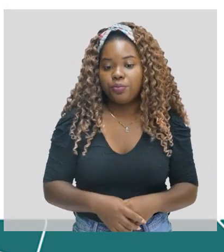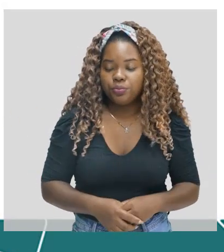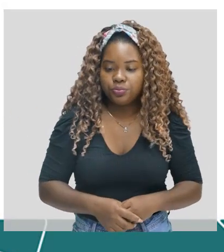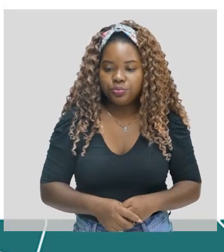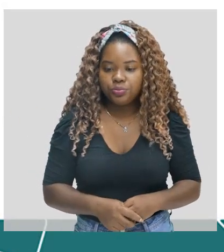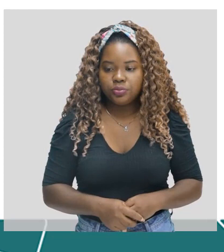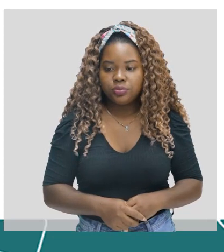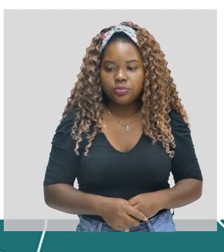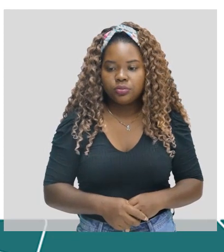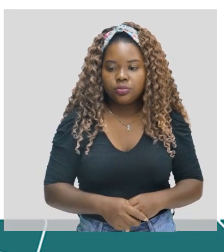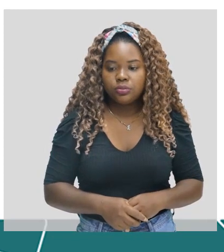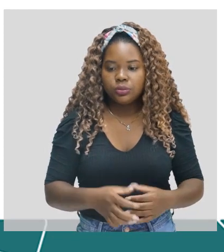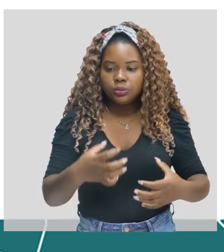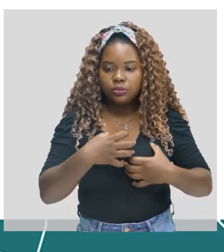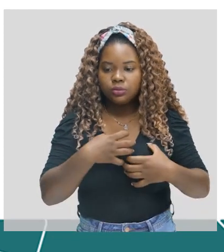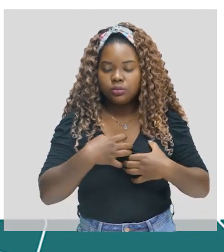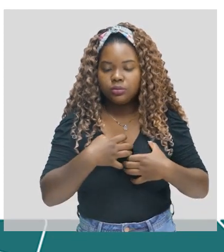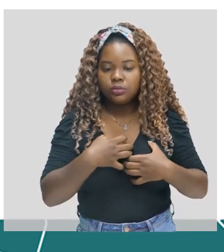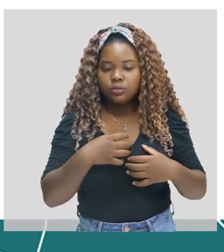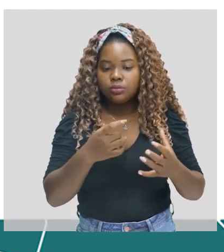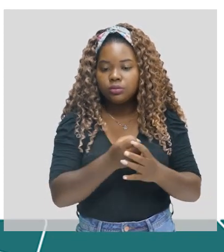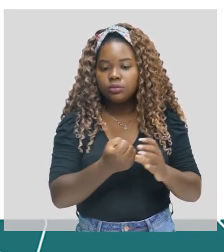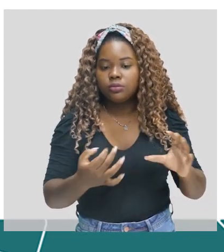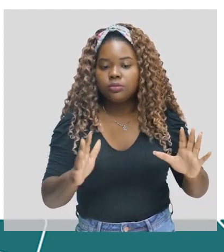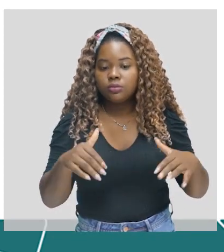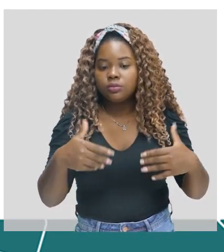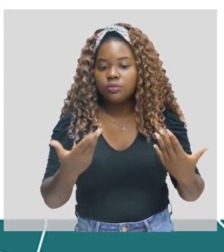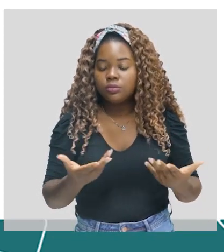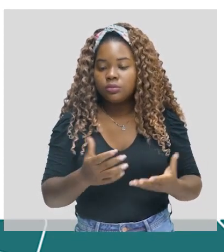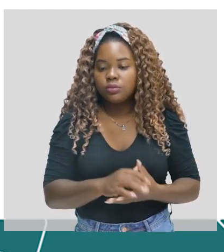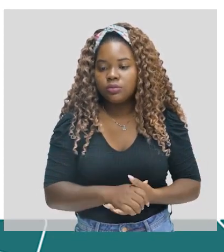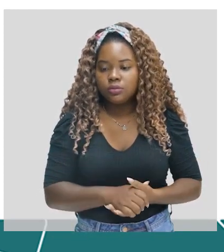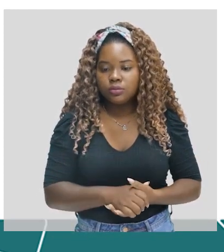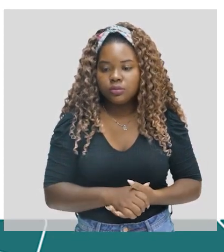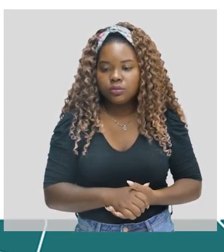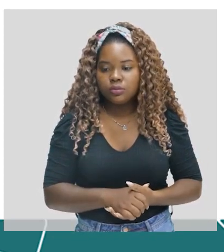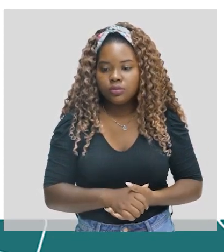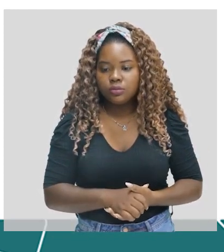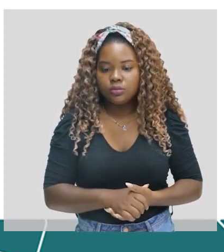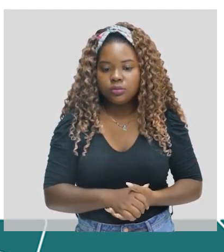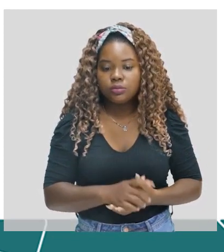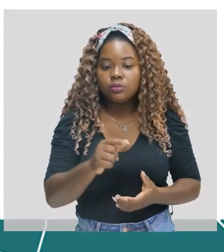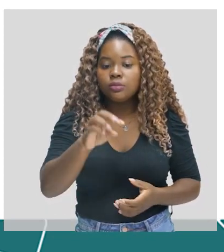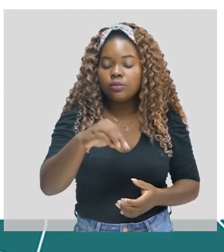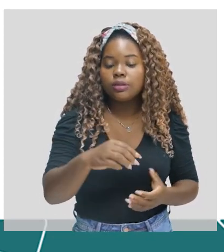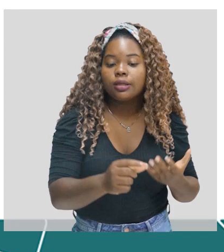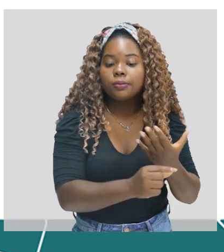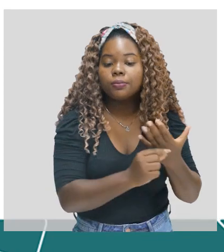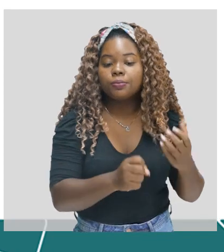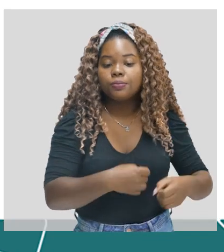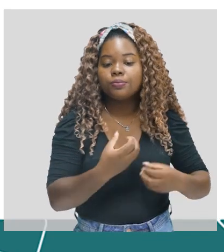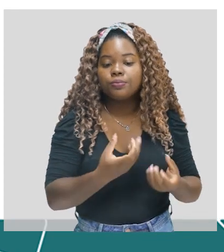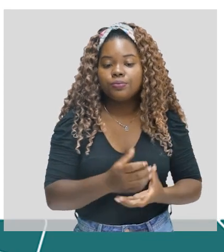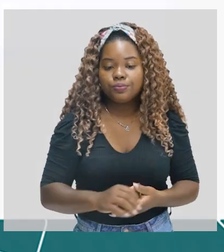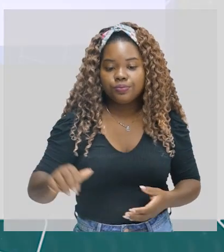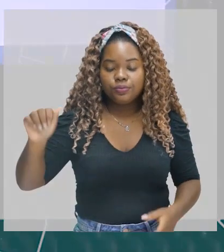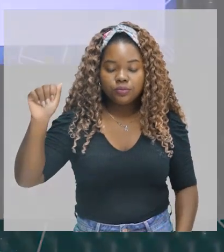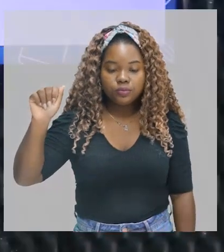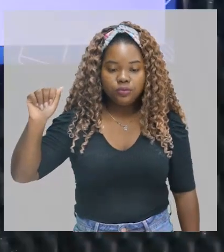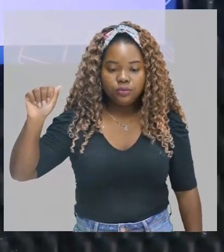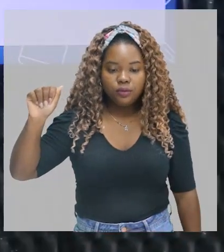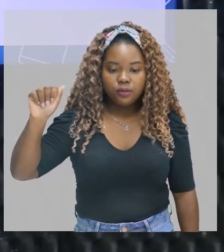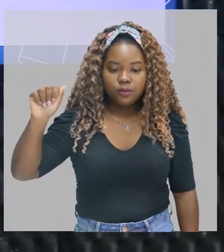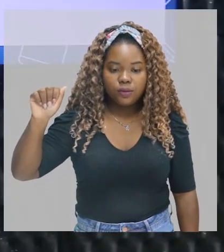sentimentalidade doentia são características da poesia do autor Lira dos 20 anos. Quem escreveu? Gonçalves Dias?